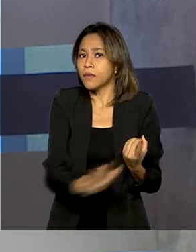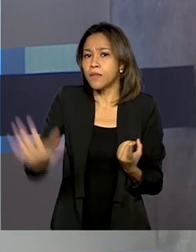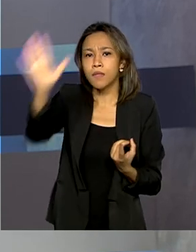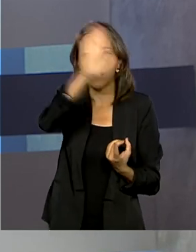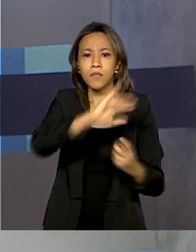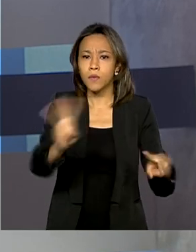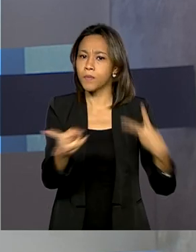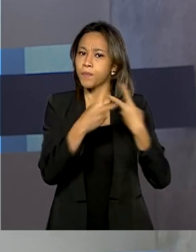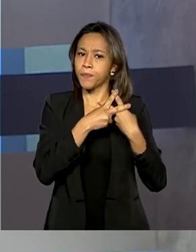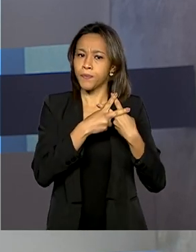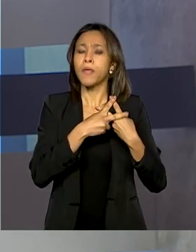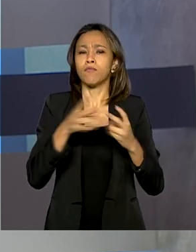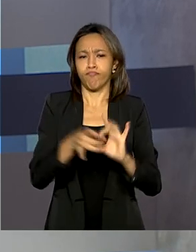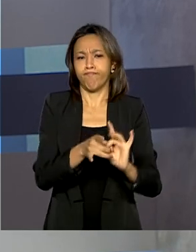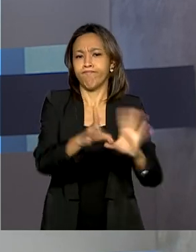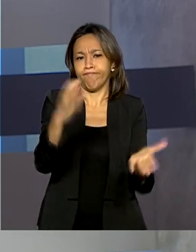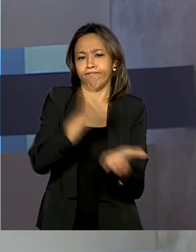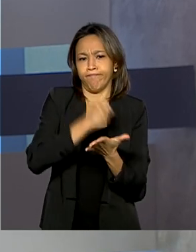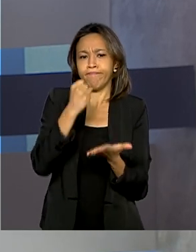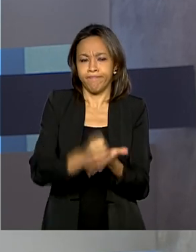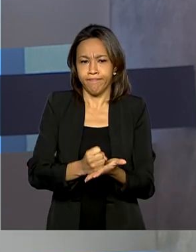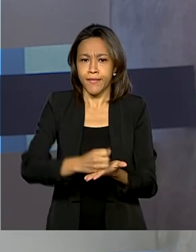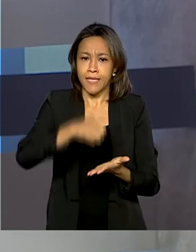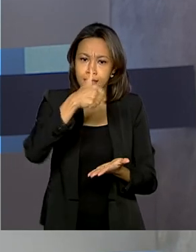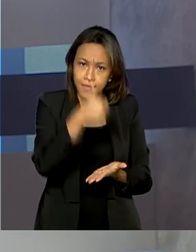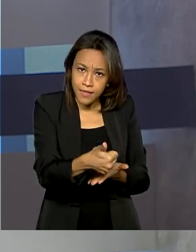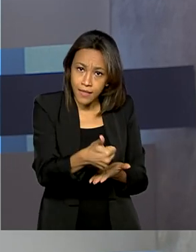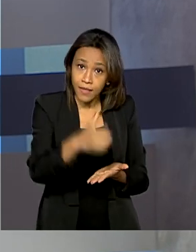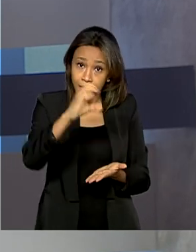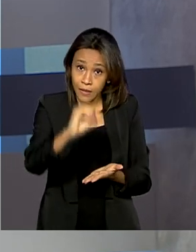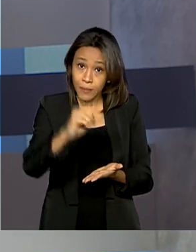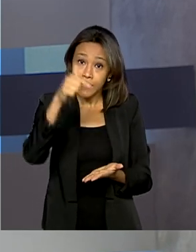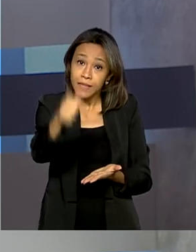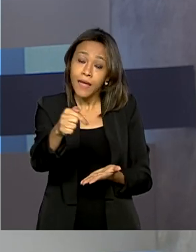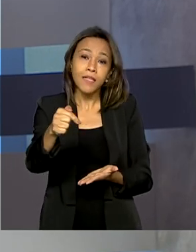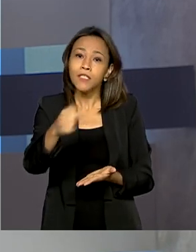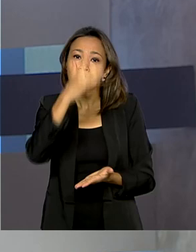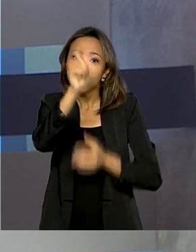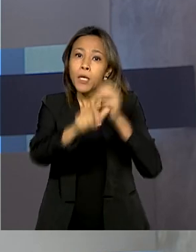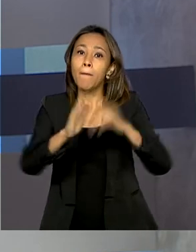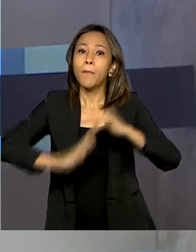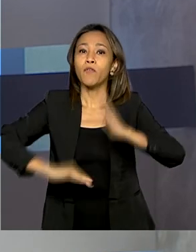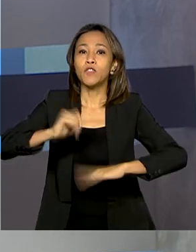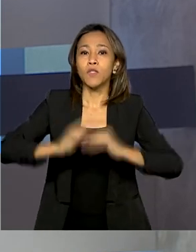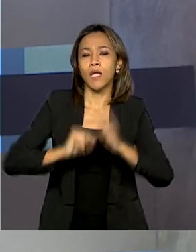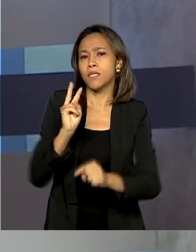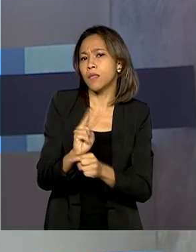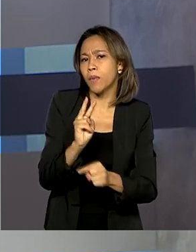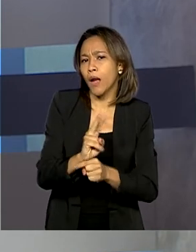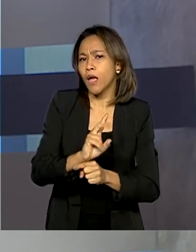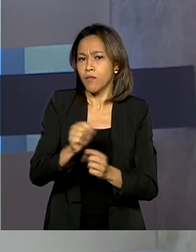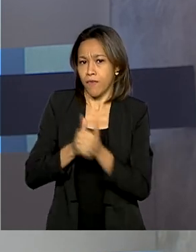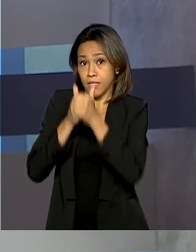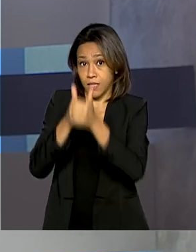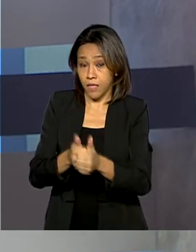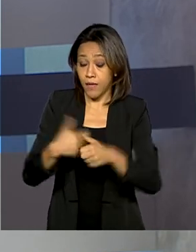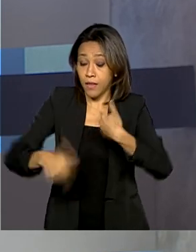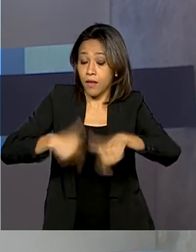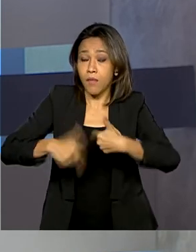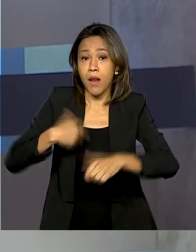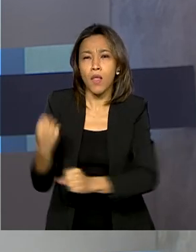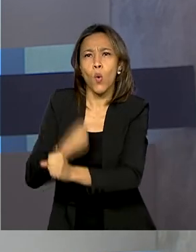autorizado a contratar até 107 profissionais temporários. De acordo com o Diário Oficial da União, eles vão trabalhar na